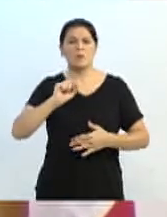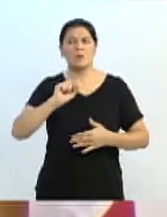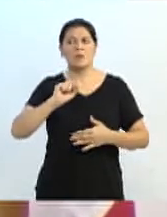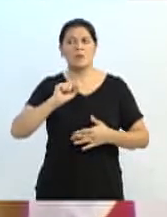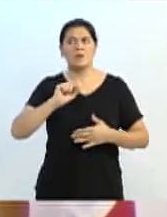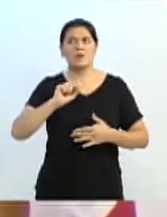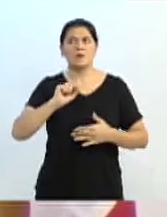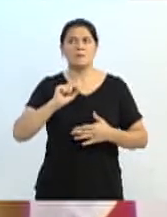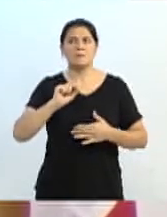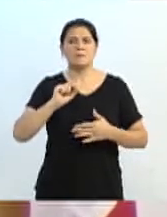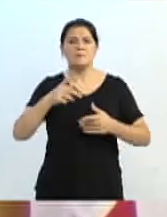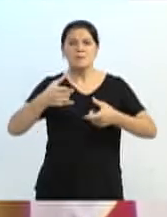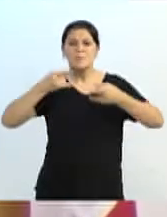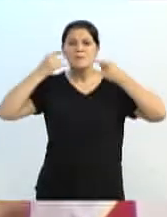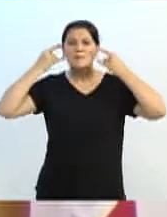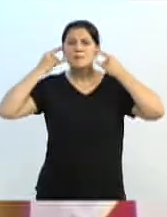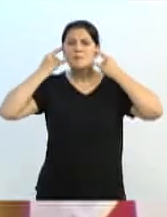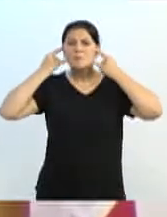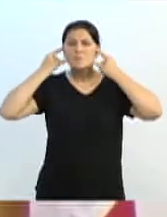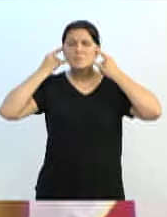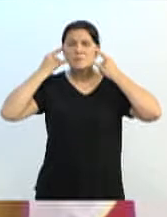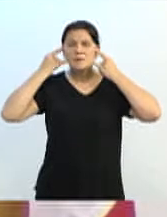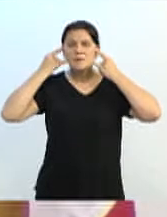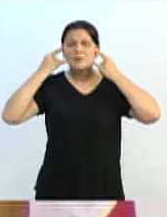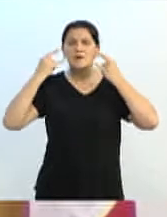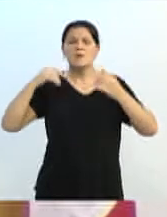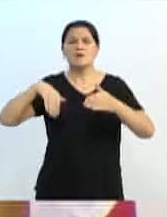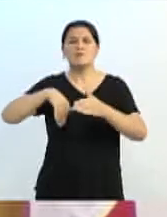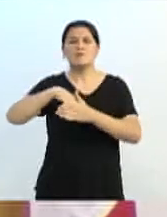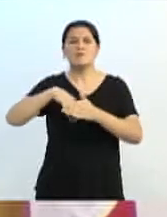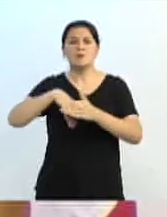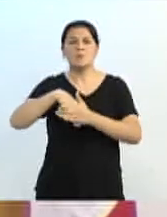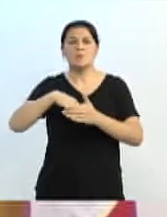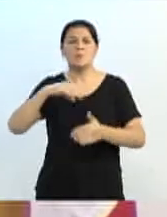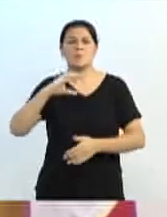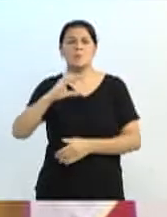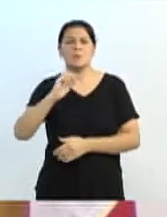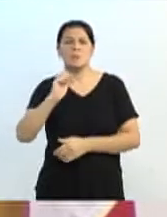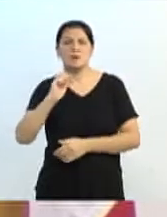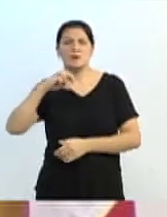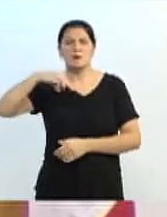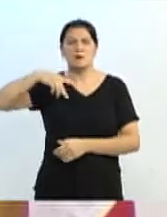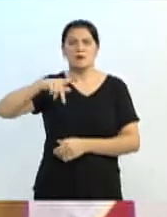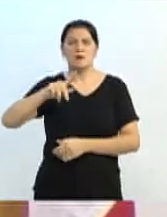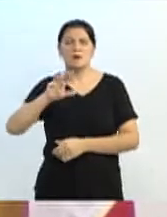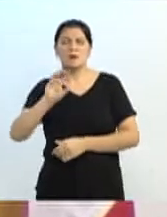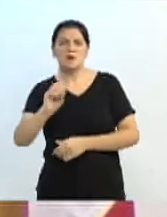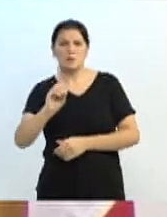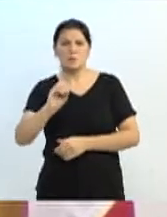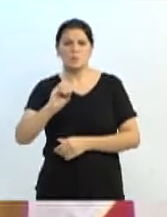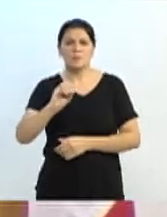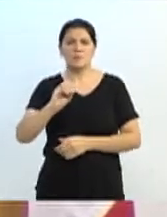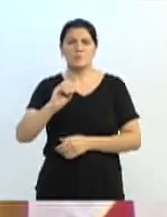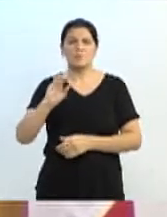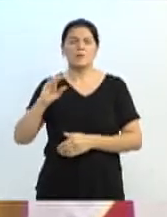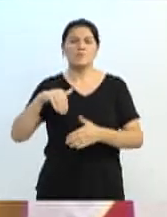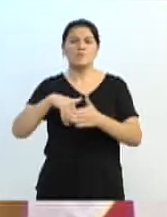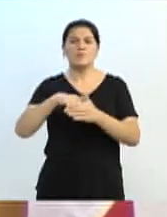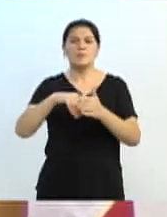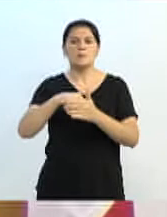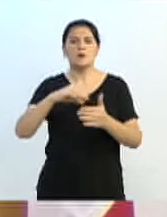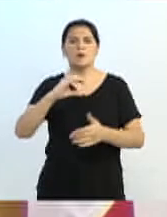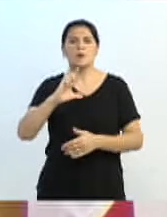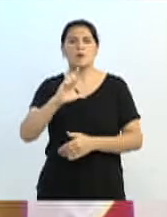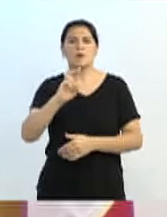que é o único time de Blumenau que vai disputar uma Interliga e inicia os